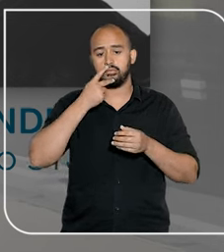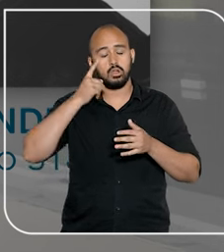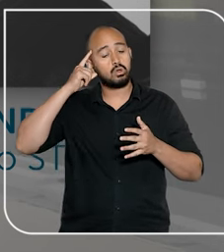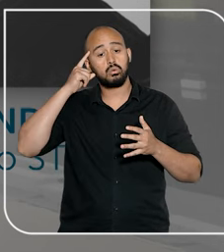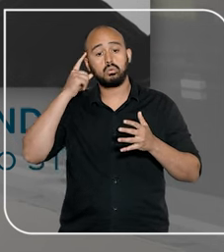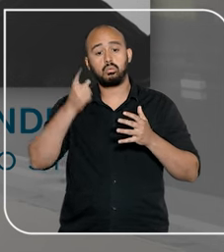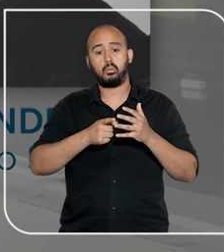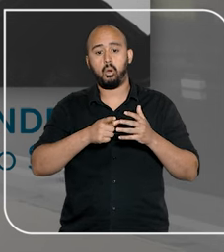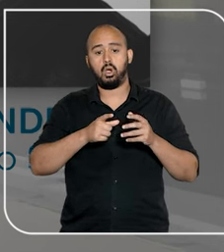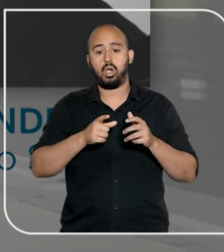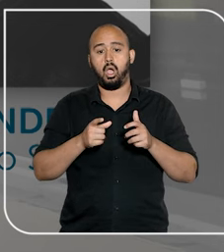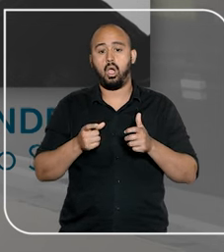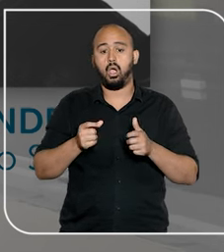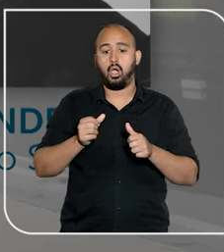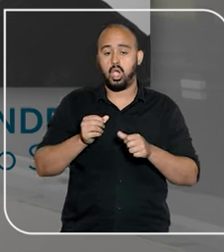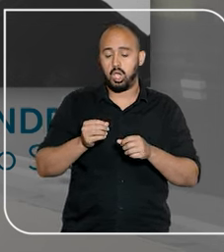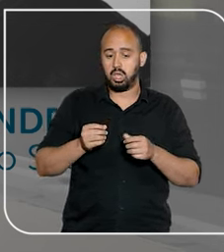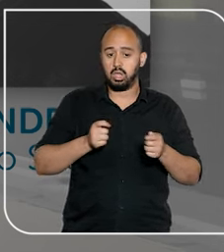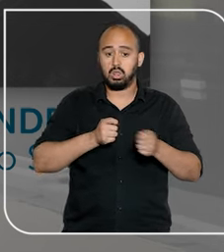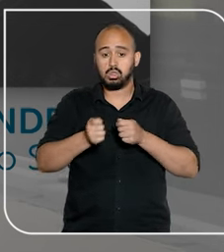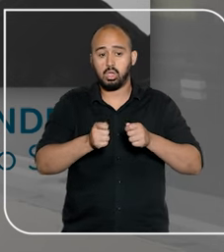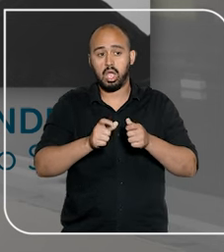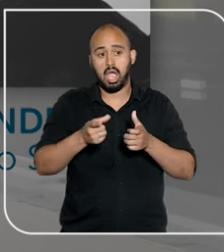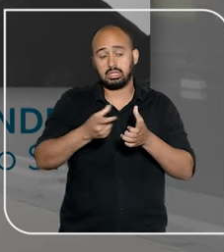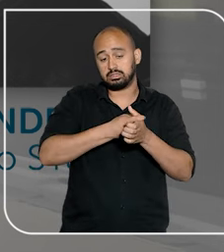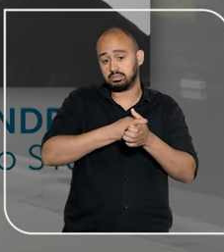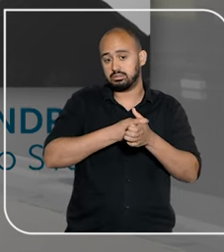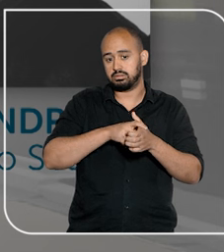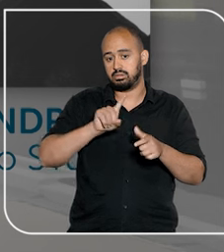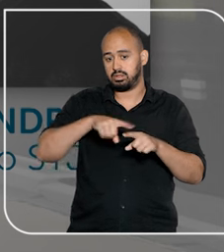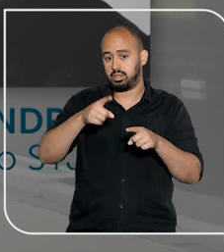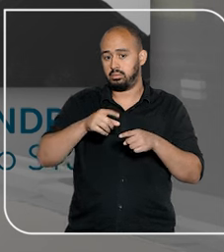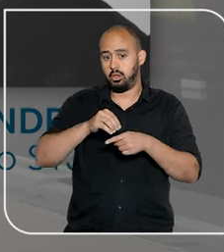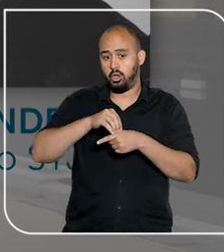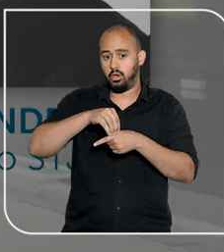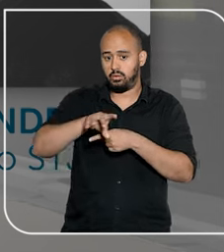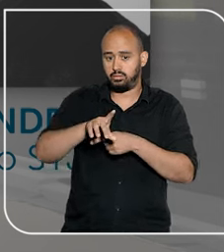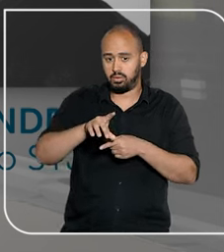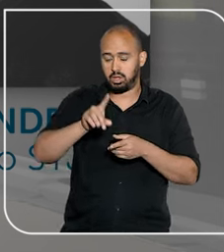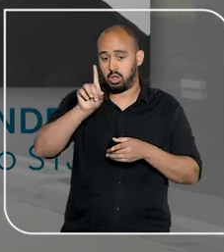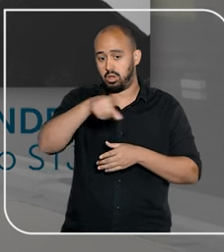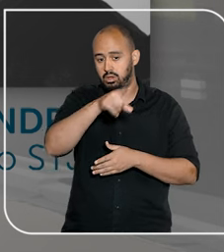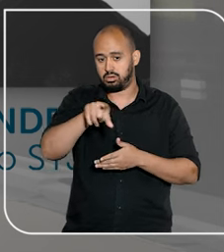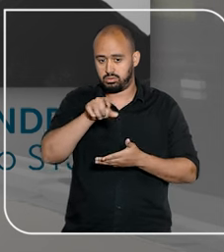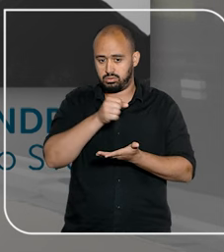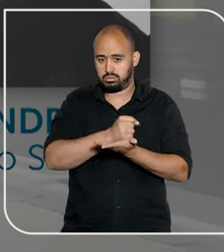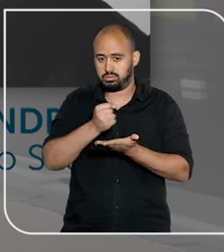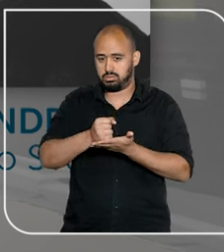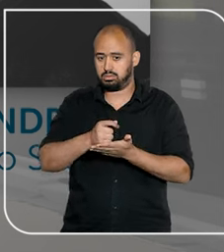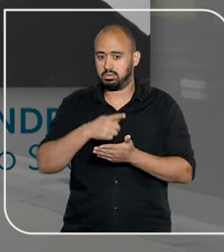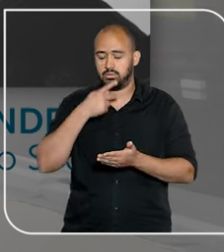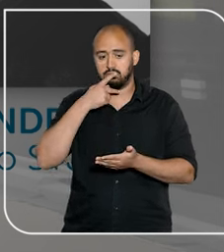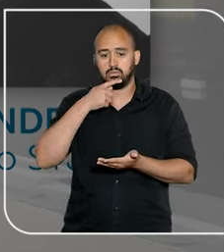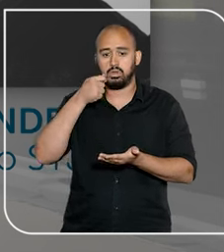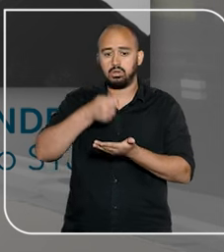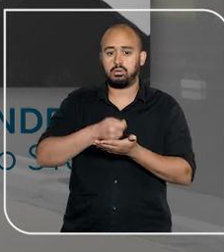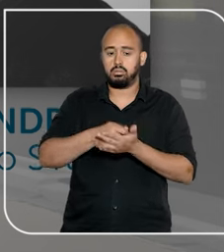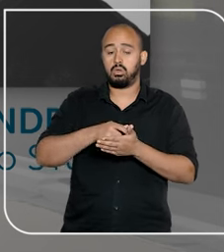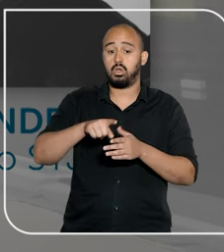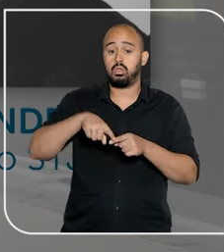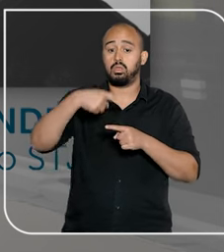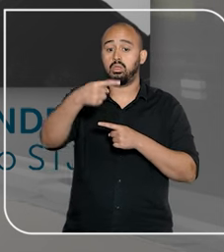renegociar a dívida do titular do plano de saúde e, após notificá-lo da rescisão do contrato, receber o pagamento da